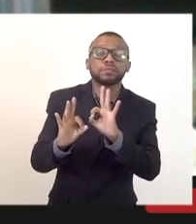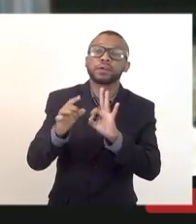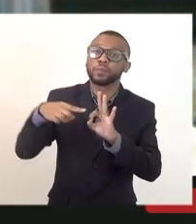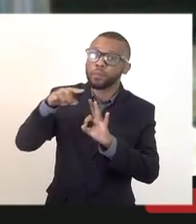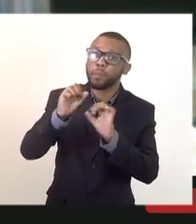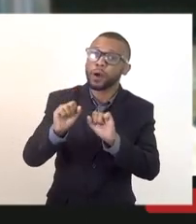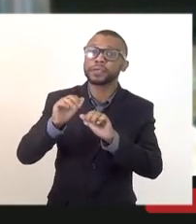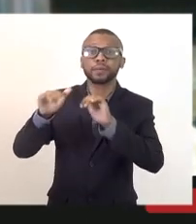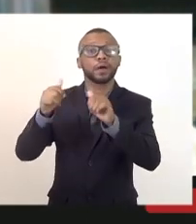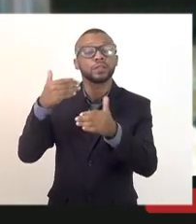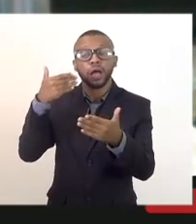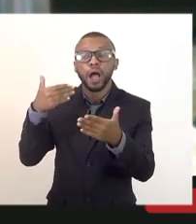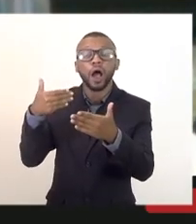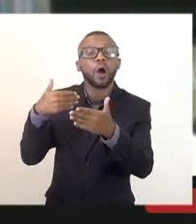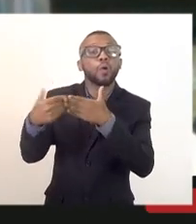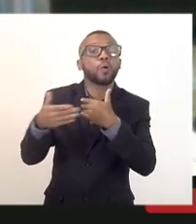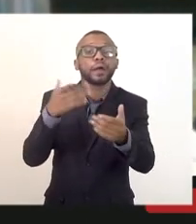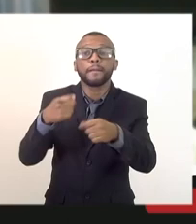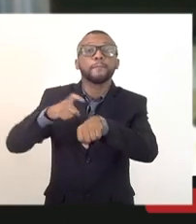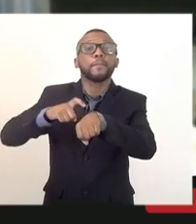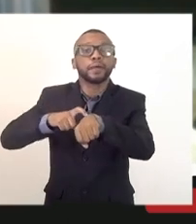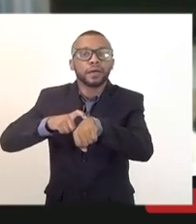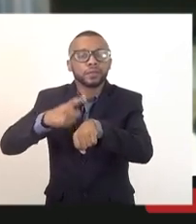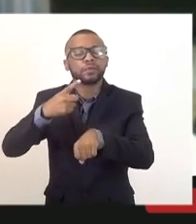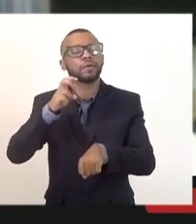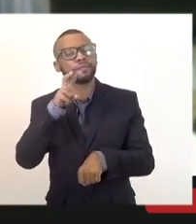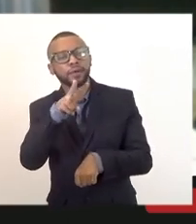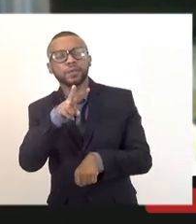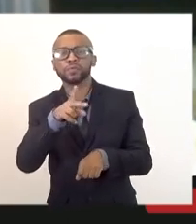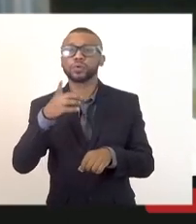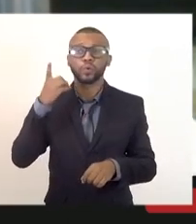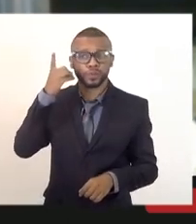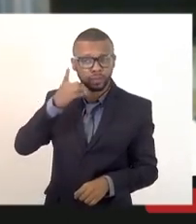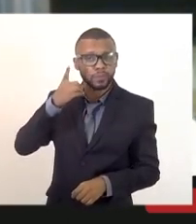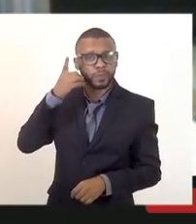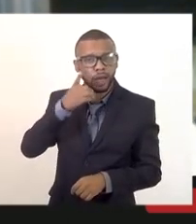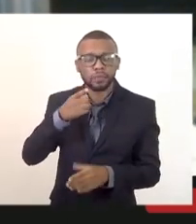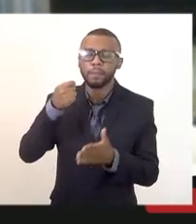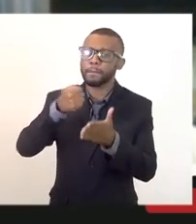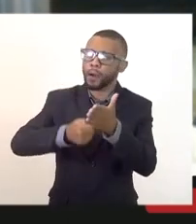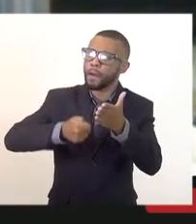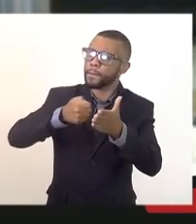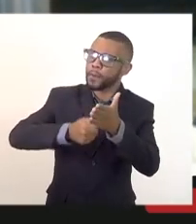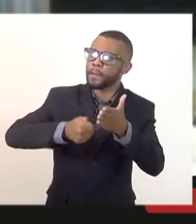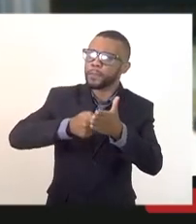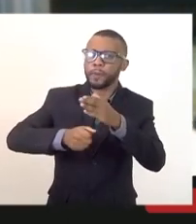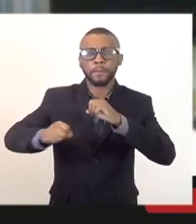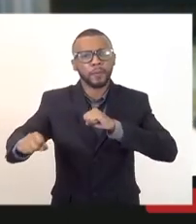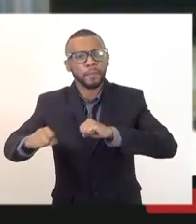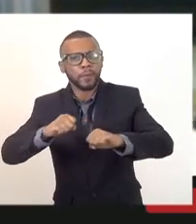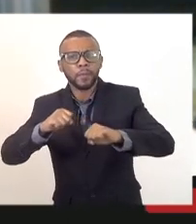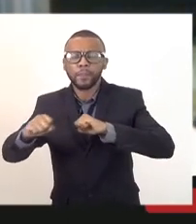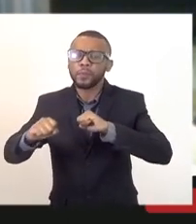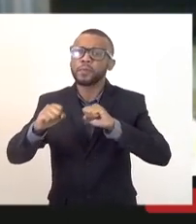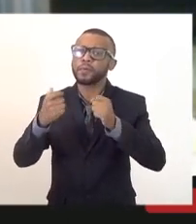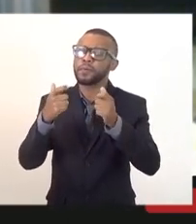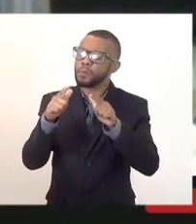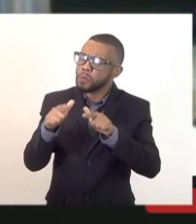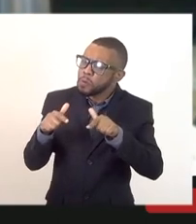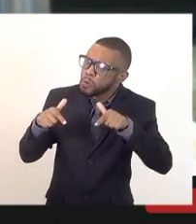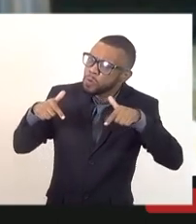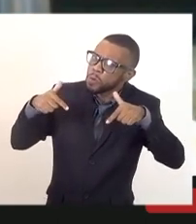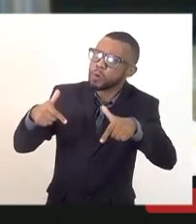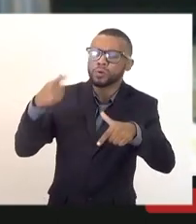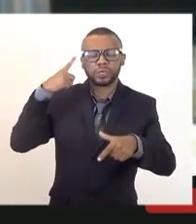eu vejo a luta dos deputados recebi aqui inúmeros deputados brigando lutando